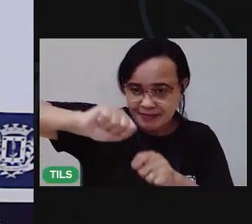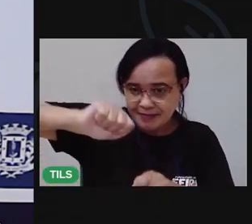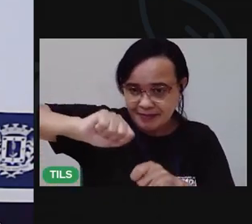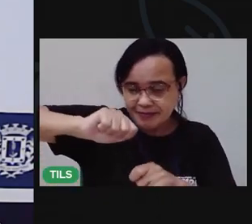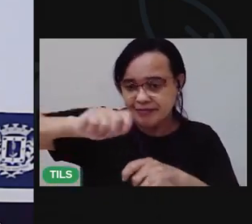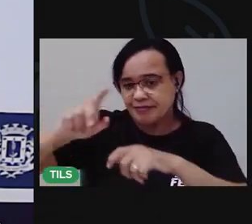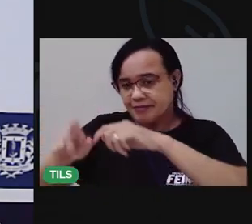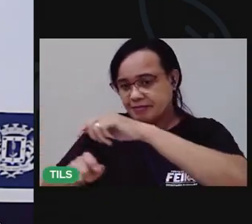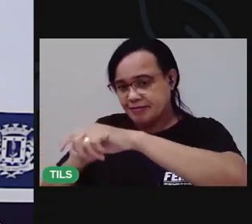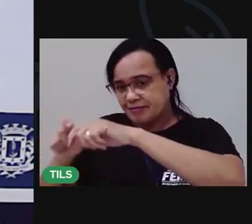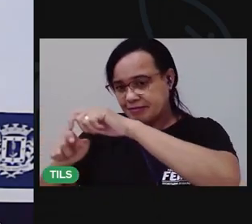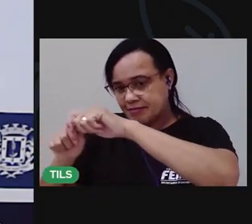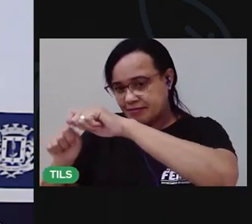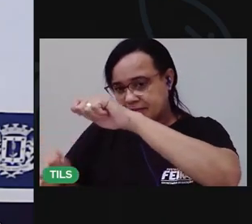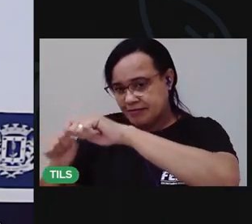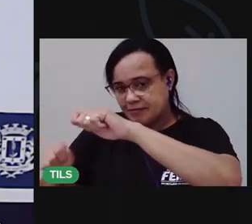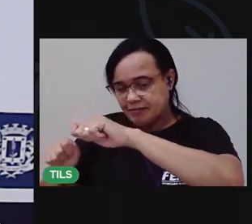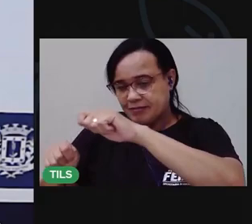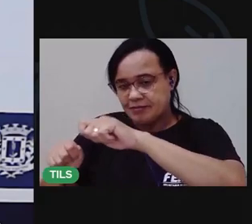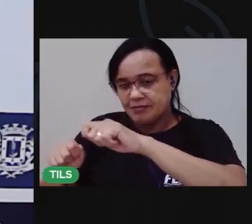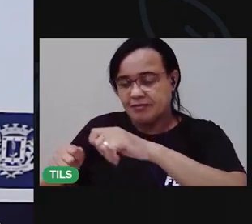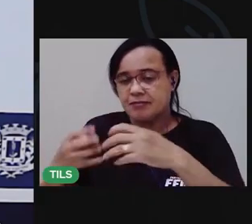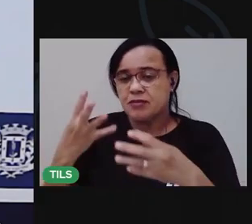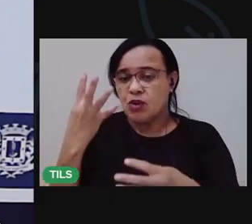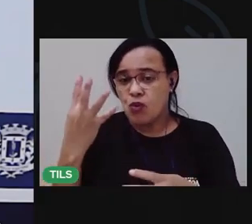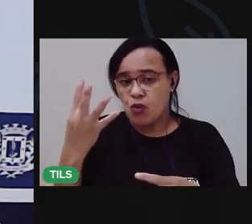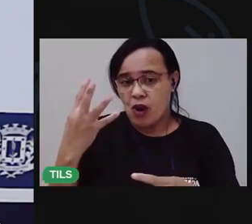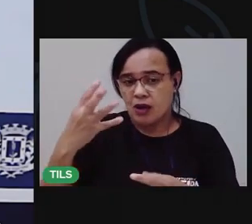Para ficar assim, ó, com quatro.